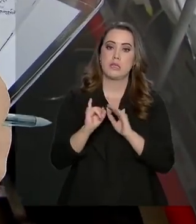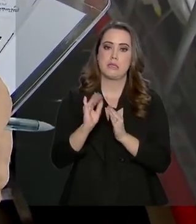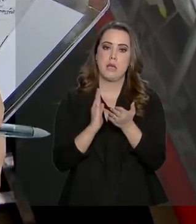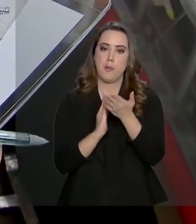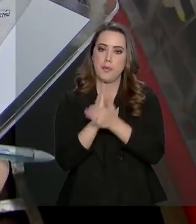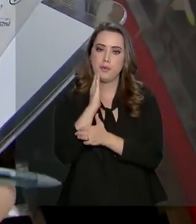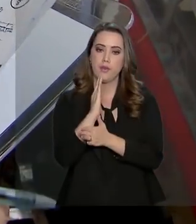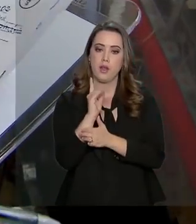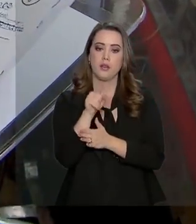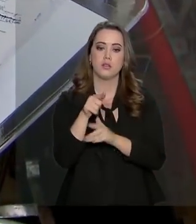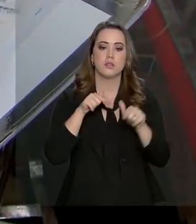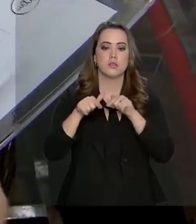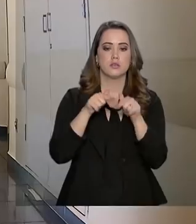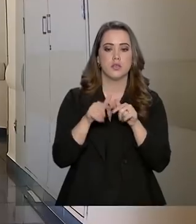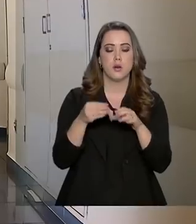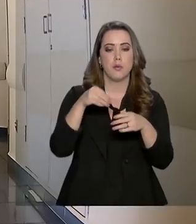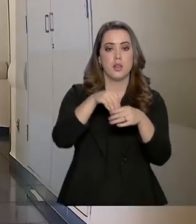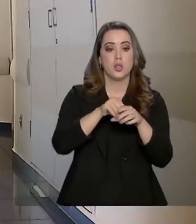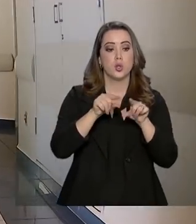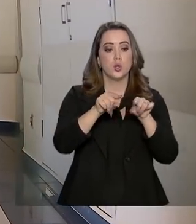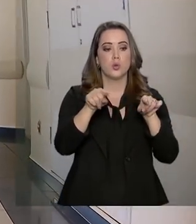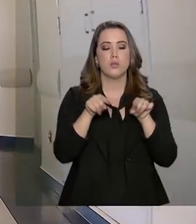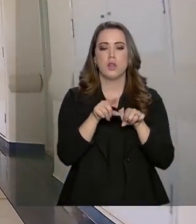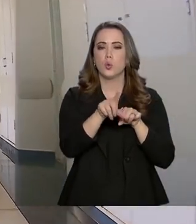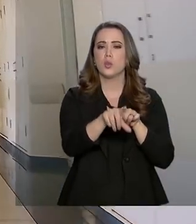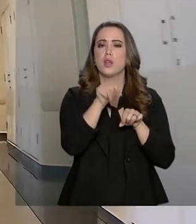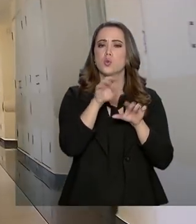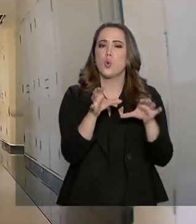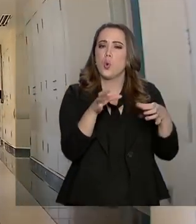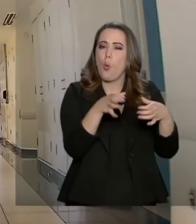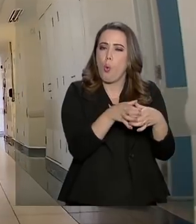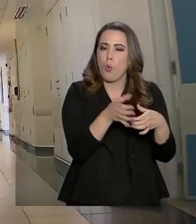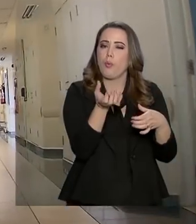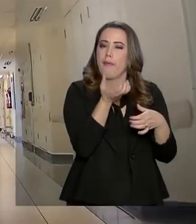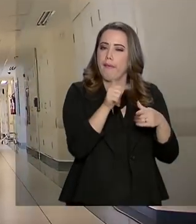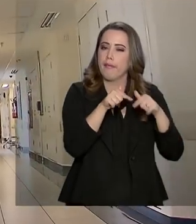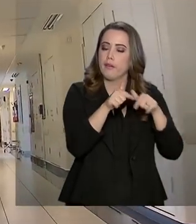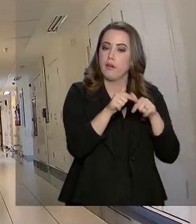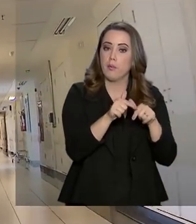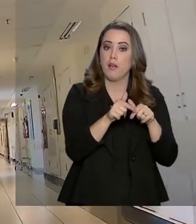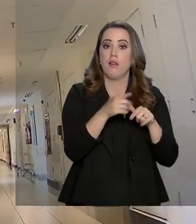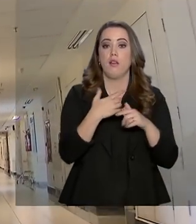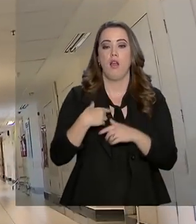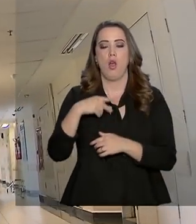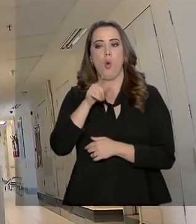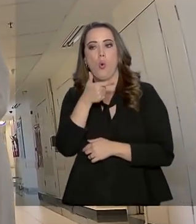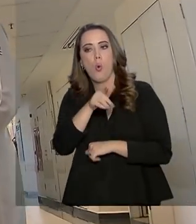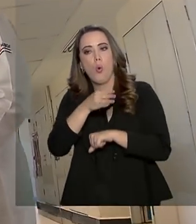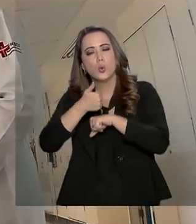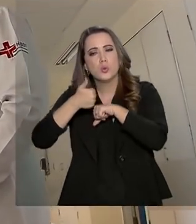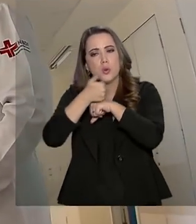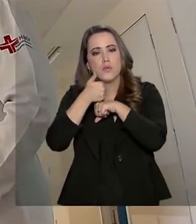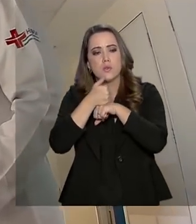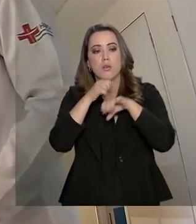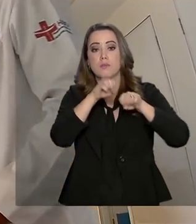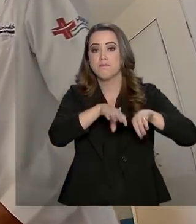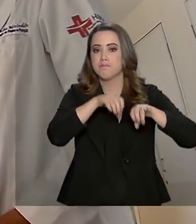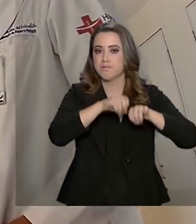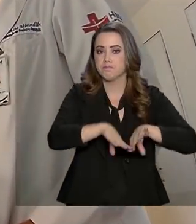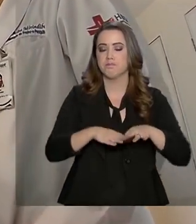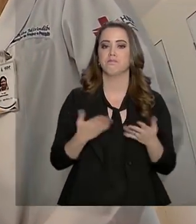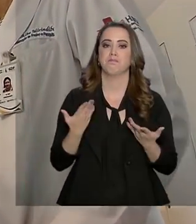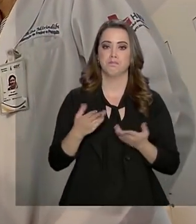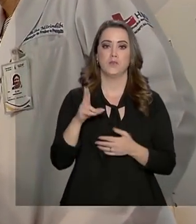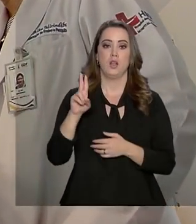Se aprovados, trabalham dentro da área de especialização que escolherem, sob a orientação de profissionais médicos. No